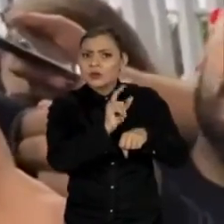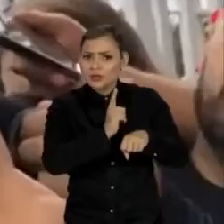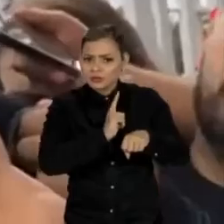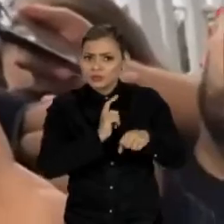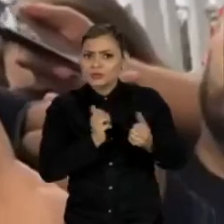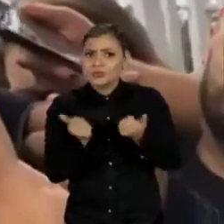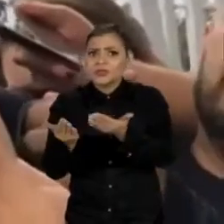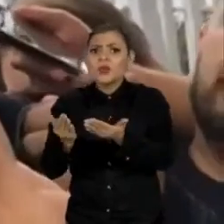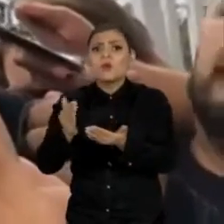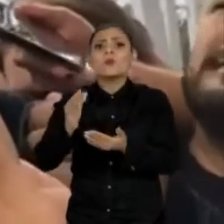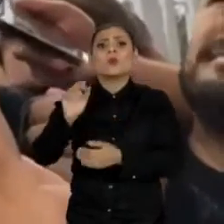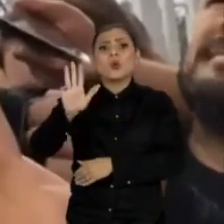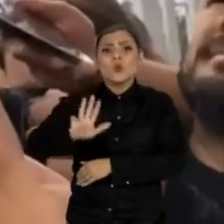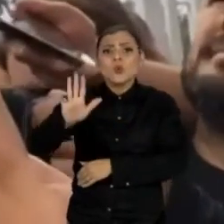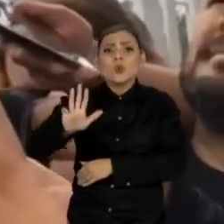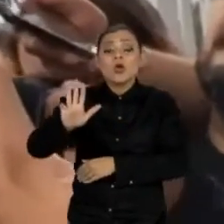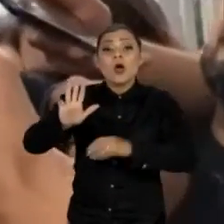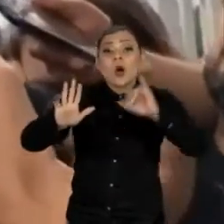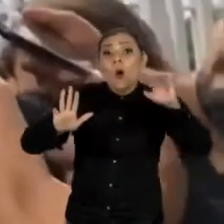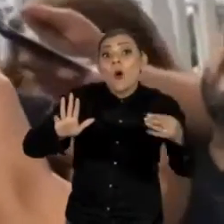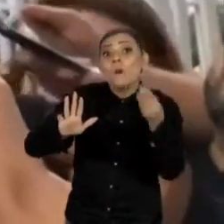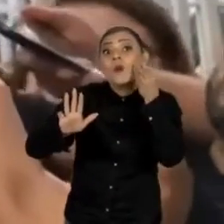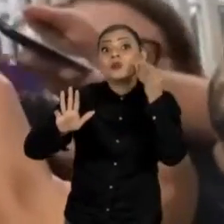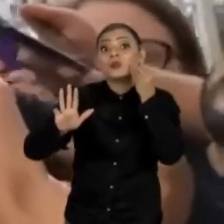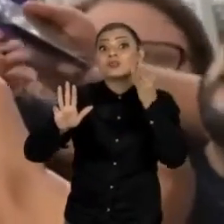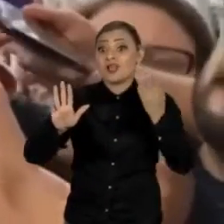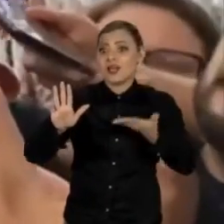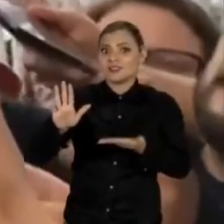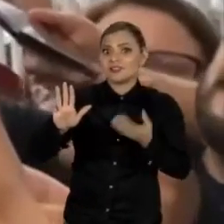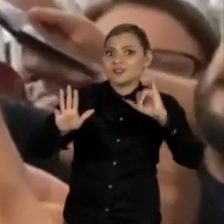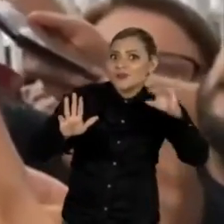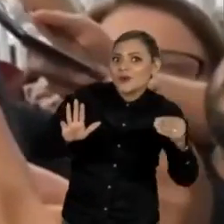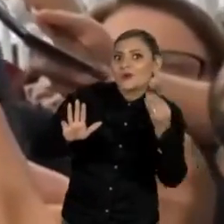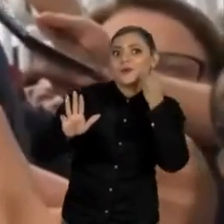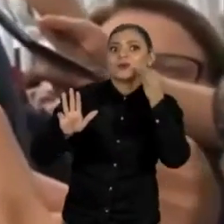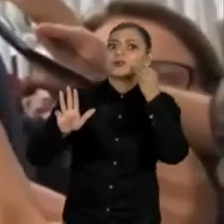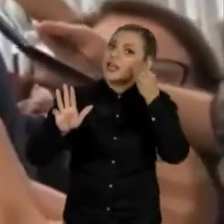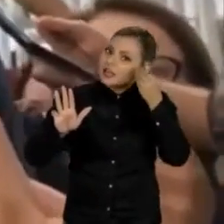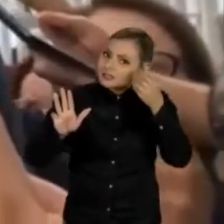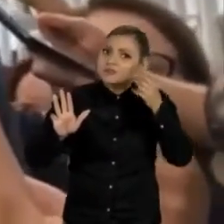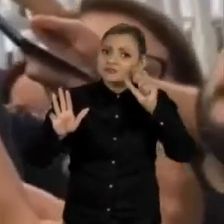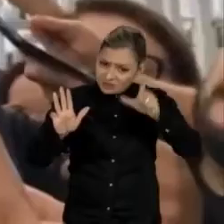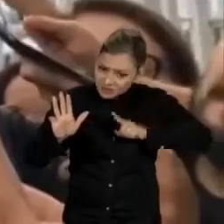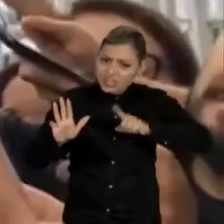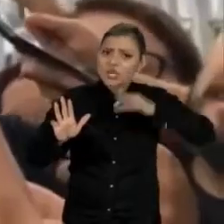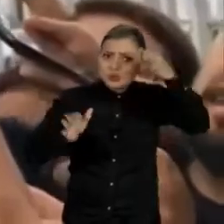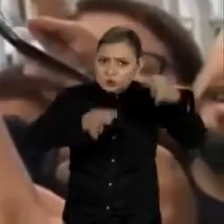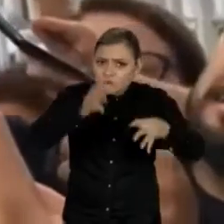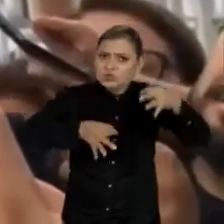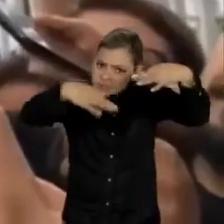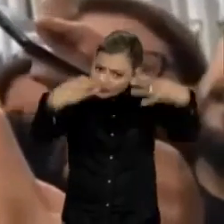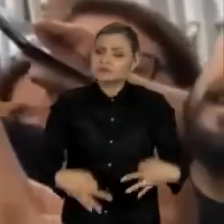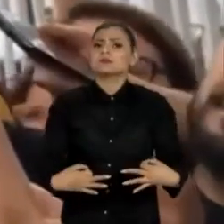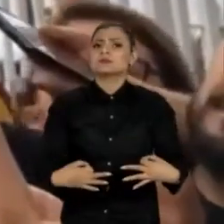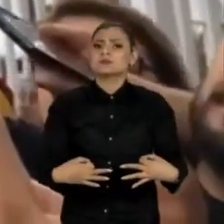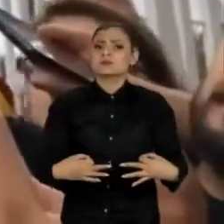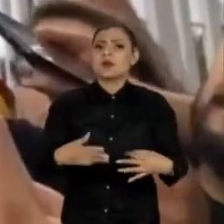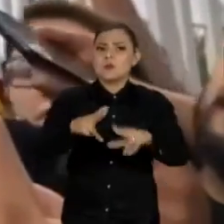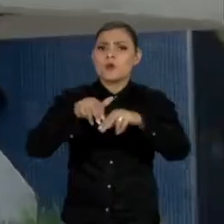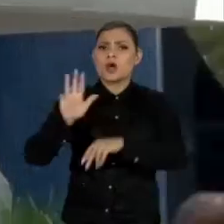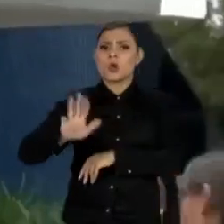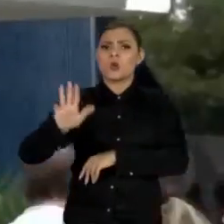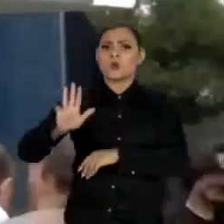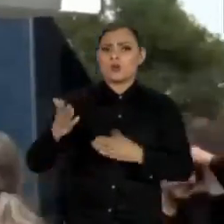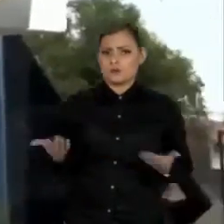uma luz de esperança de que possa haver justiça no caso do ex